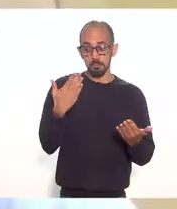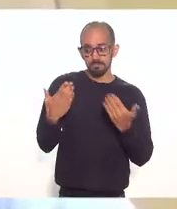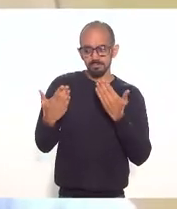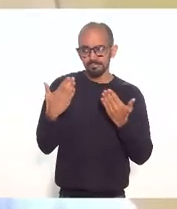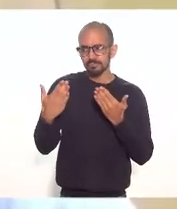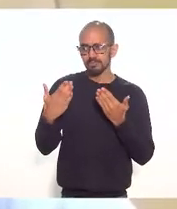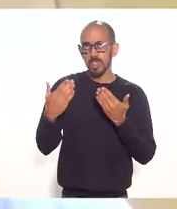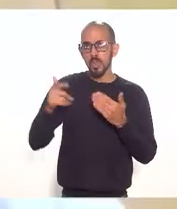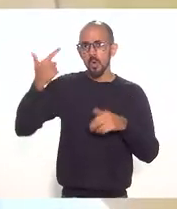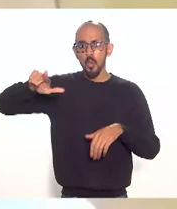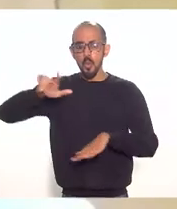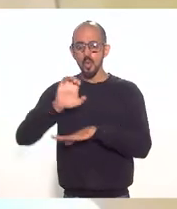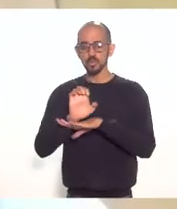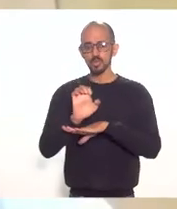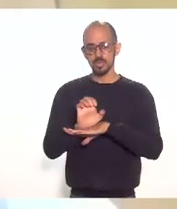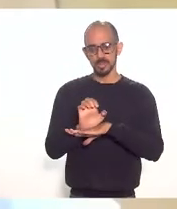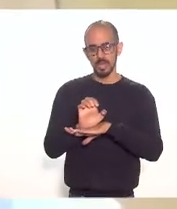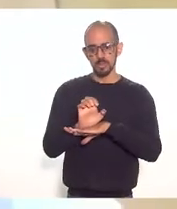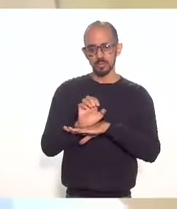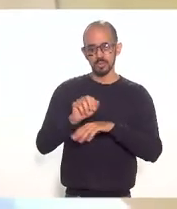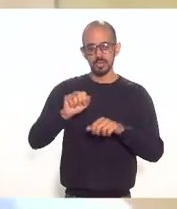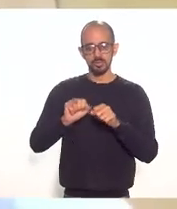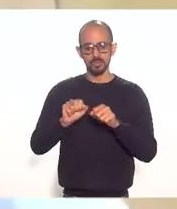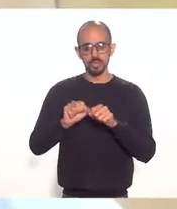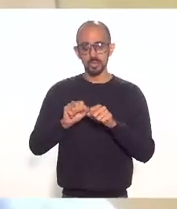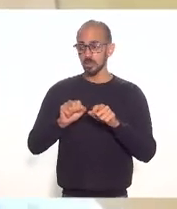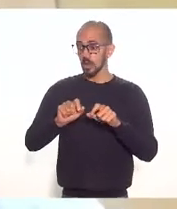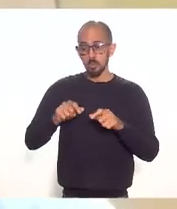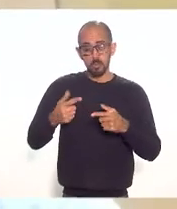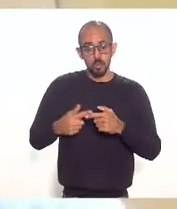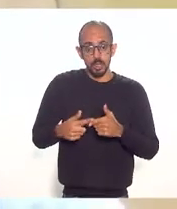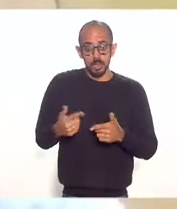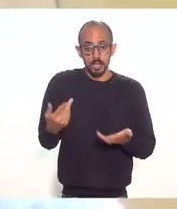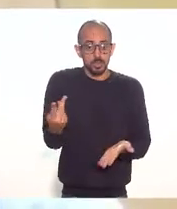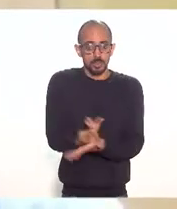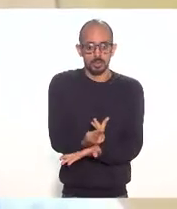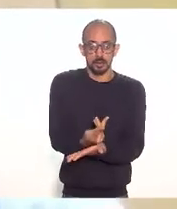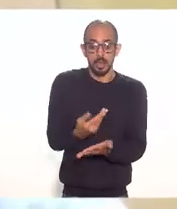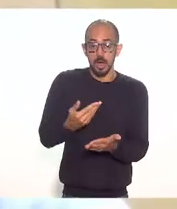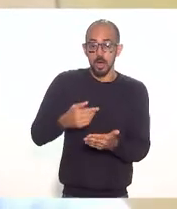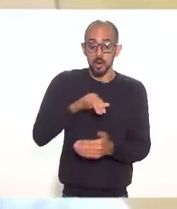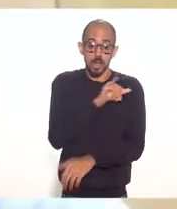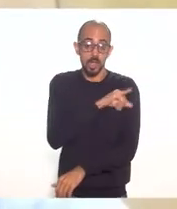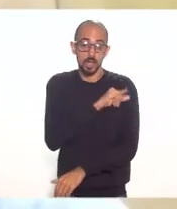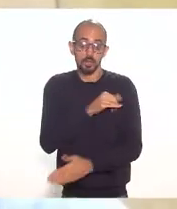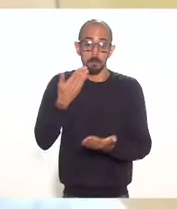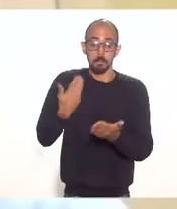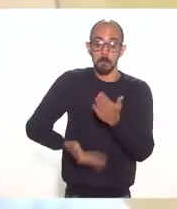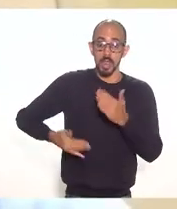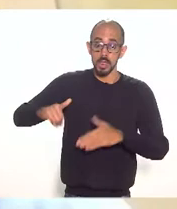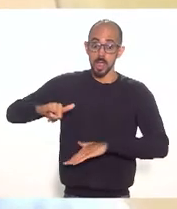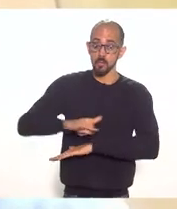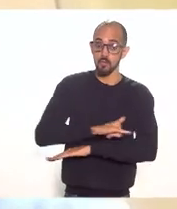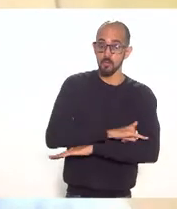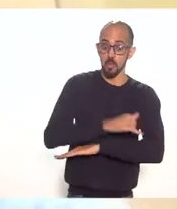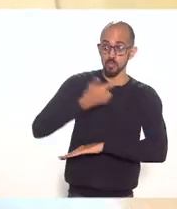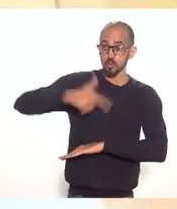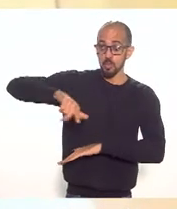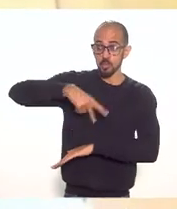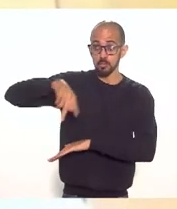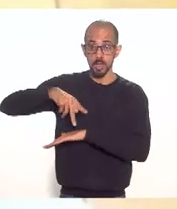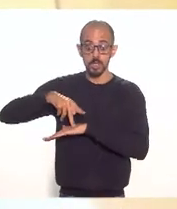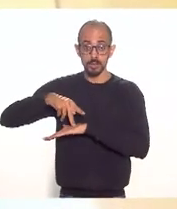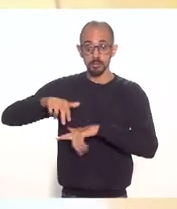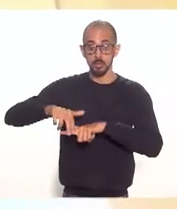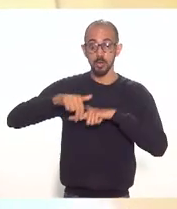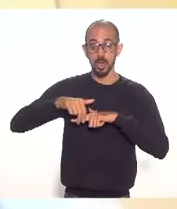tirando os voos aqui do Rio de Janeiro, os voos internacionais principalmente, por condições tributárias mais